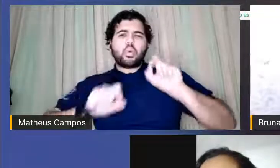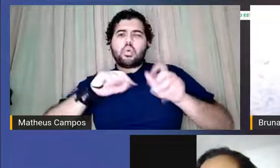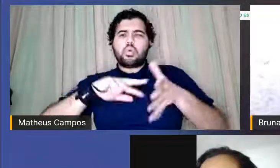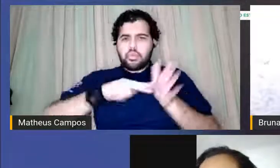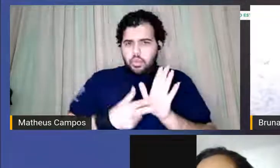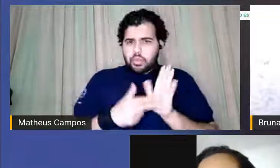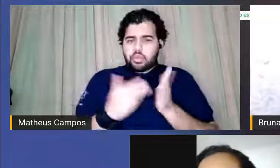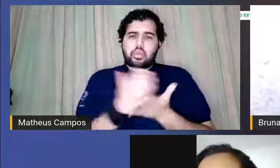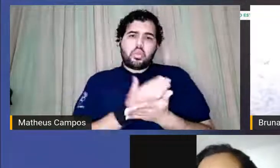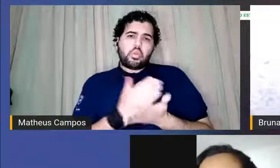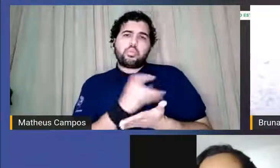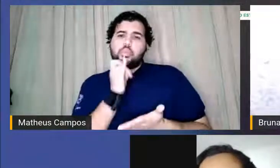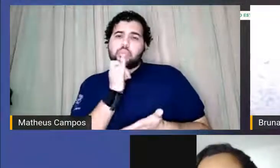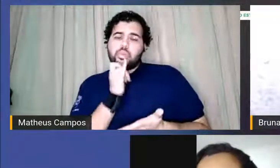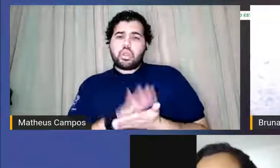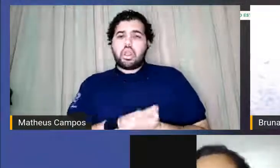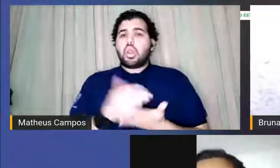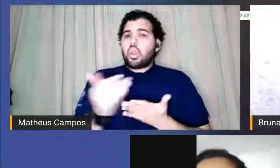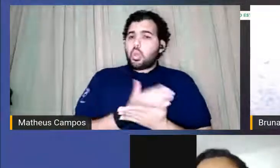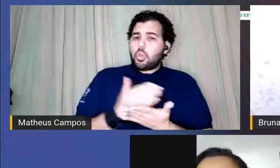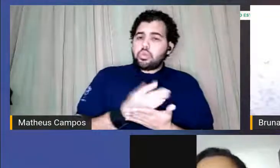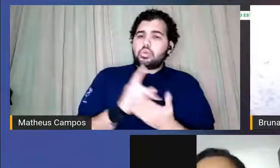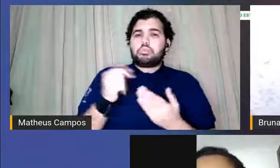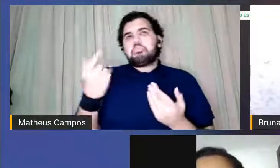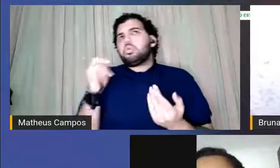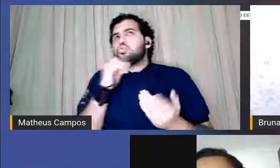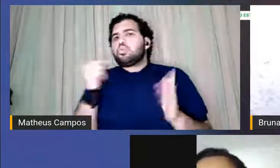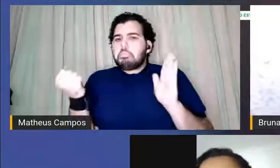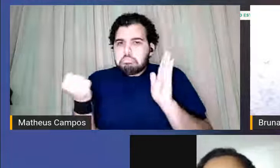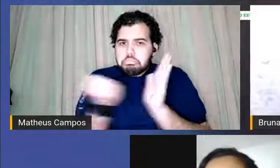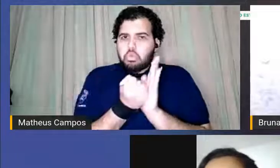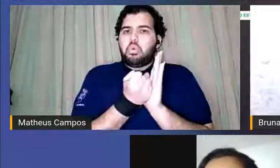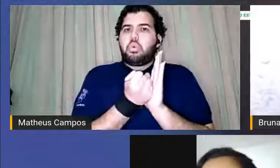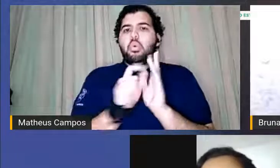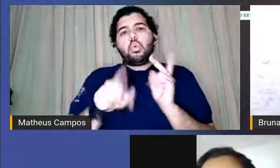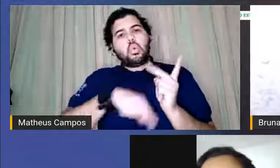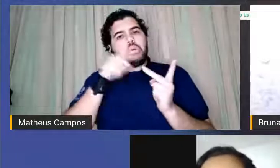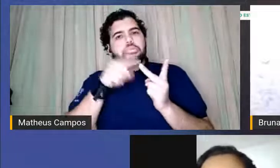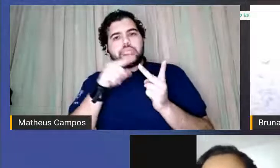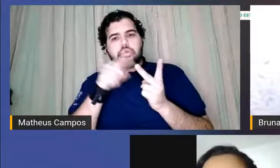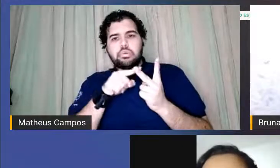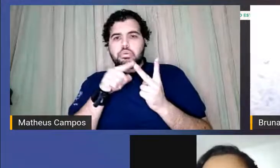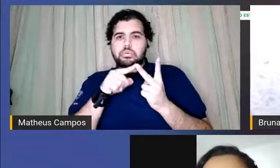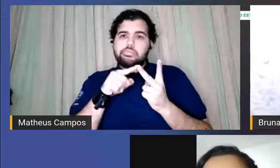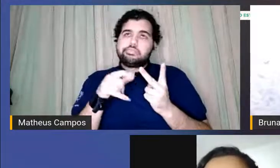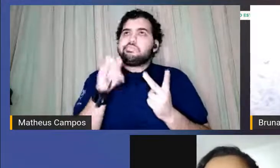livro só é tido como livro quando ele é registrado quando ele é enfim